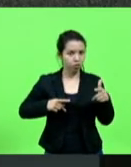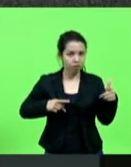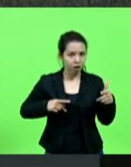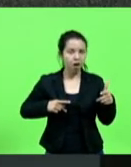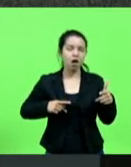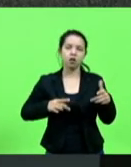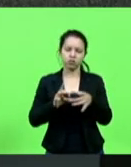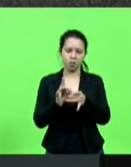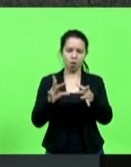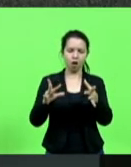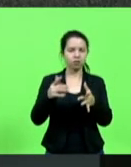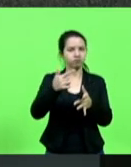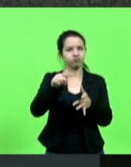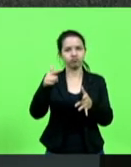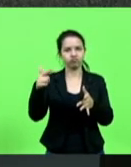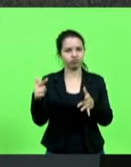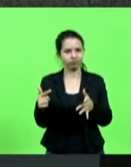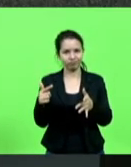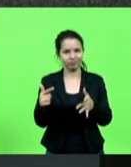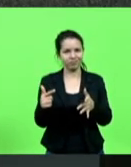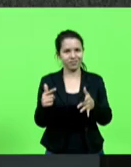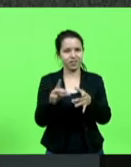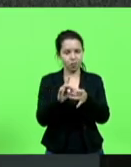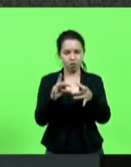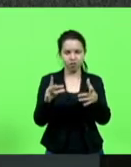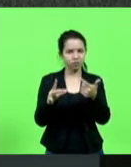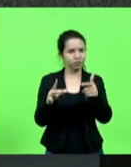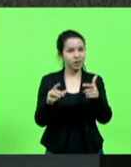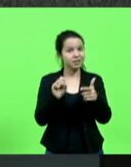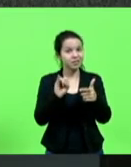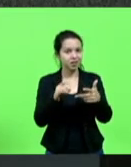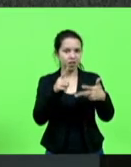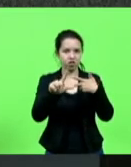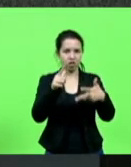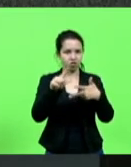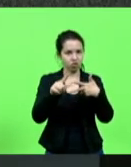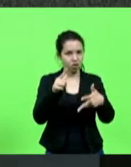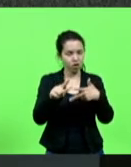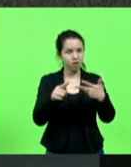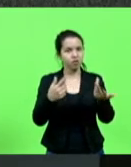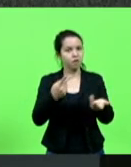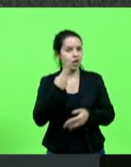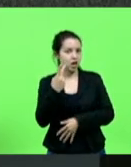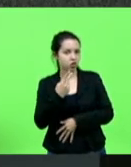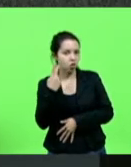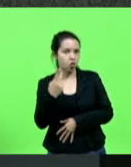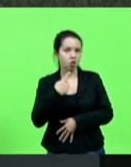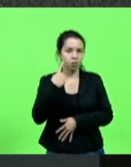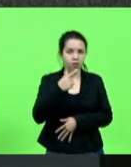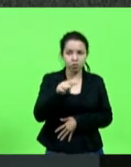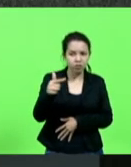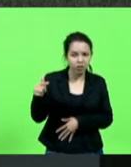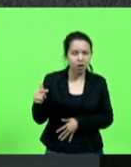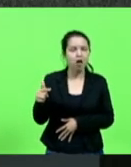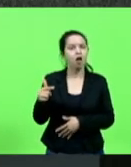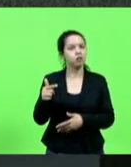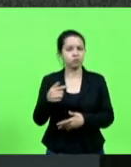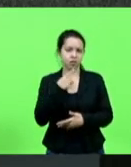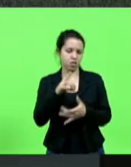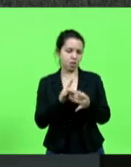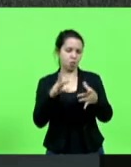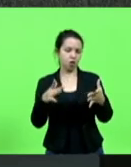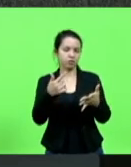não existe democracia sem legislativo, portanto, se não tiver vereador, se não tiver deputado, não tem democracia. O segundo ponto é